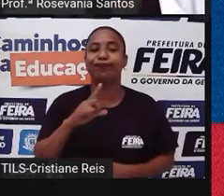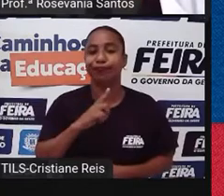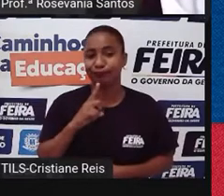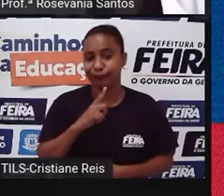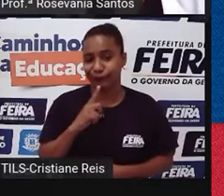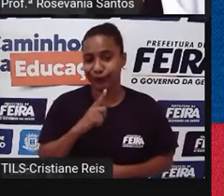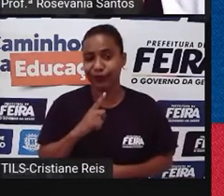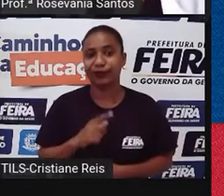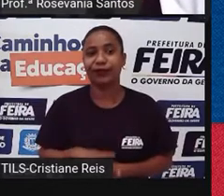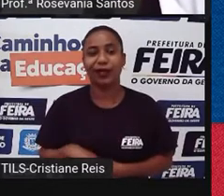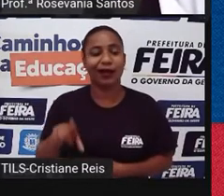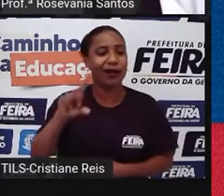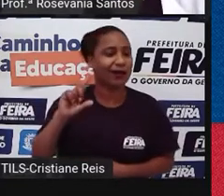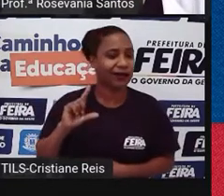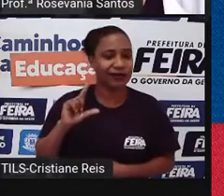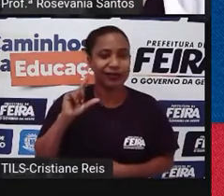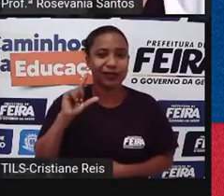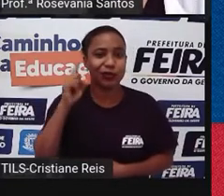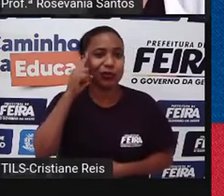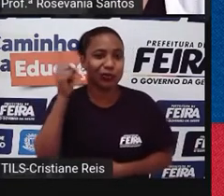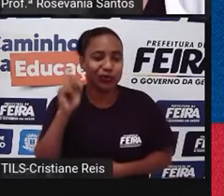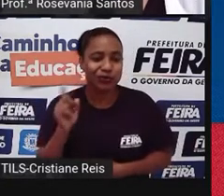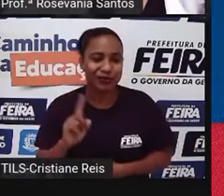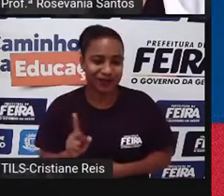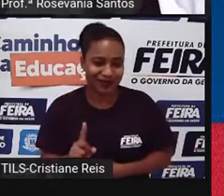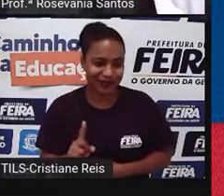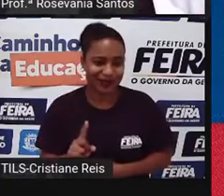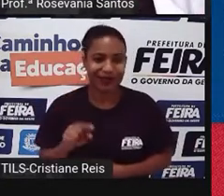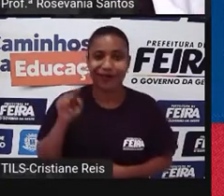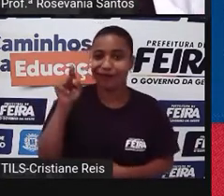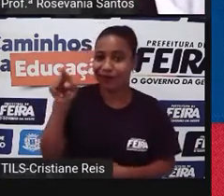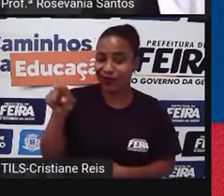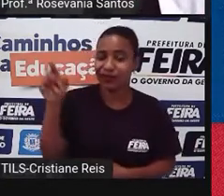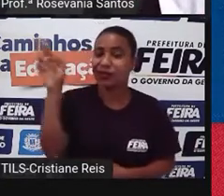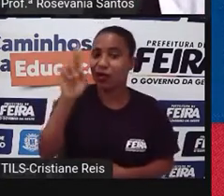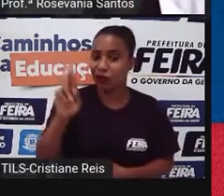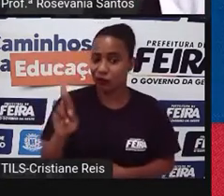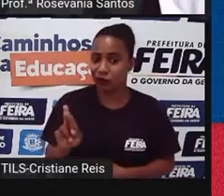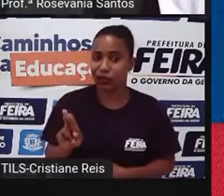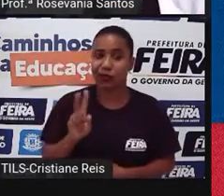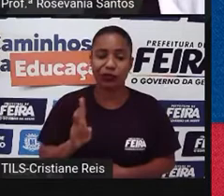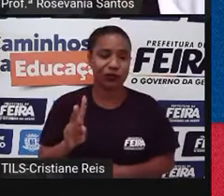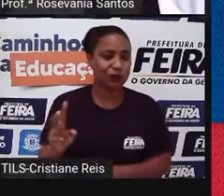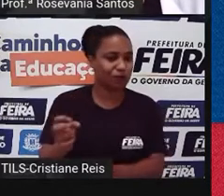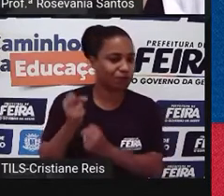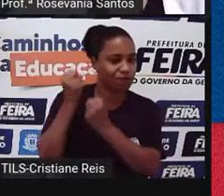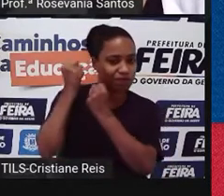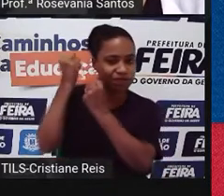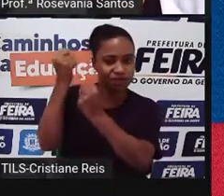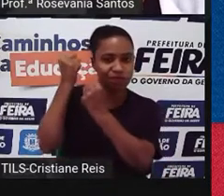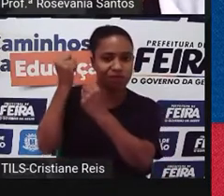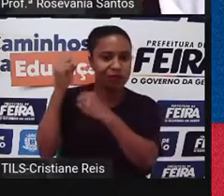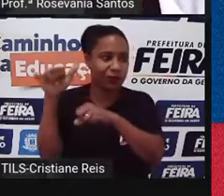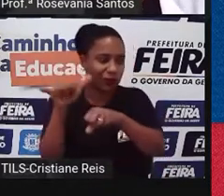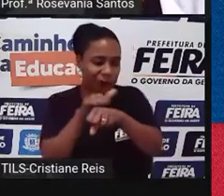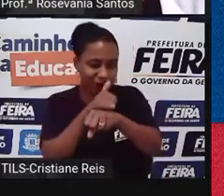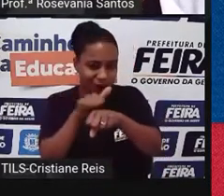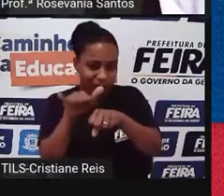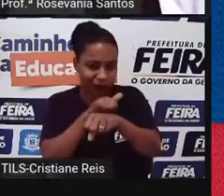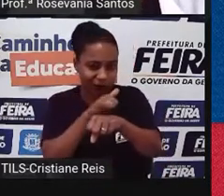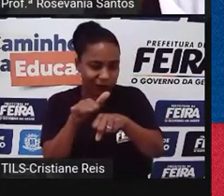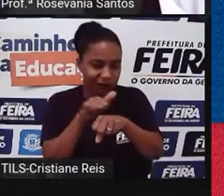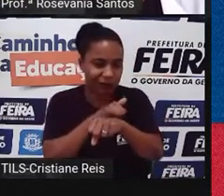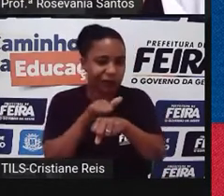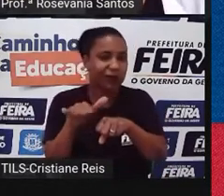que a gente não falava antes, mas não tira o fato dela ser uma potência, seja, um país geoestratégico, né, no